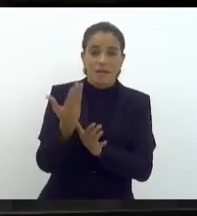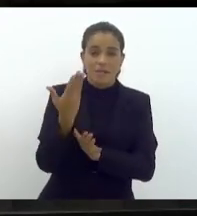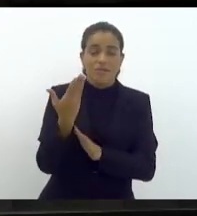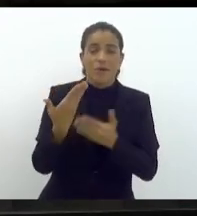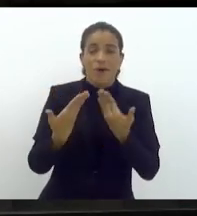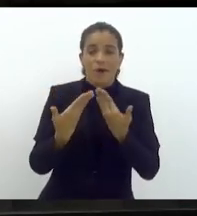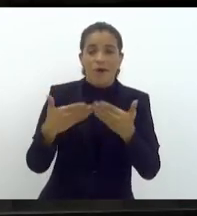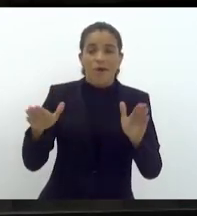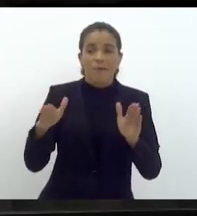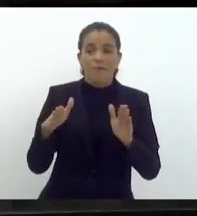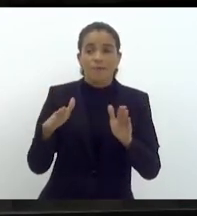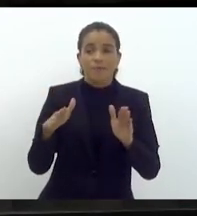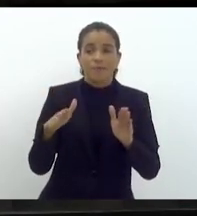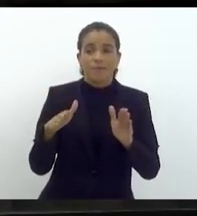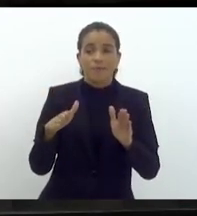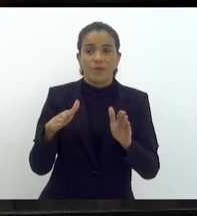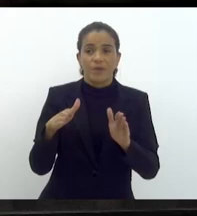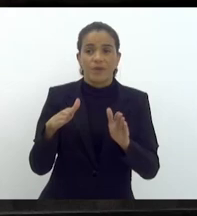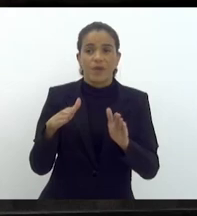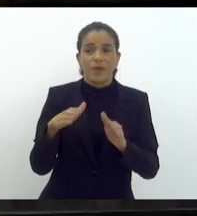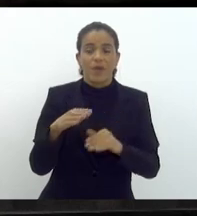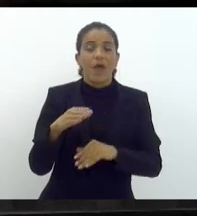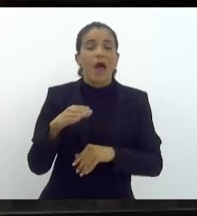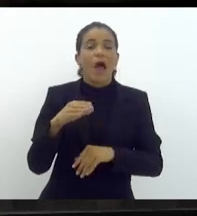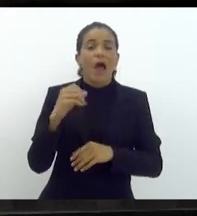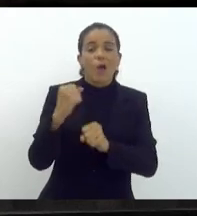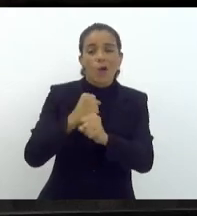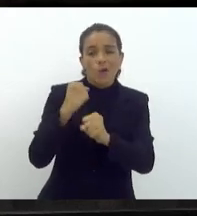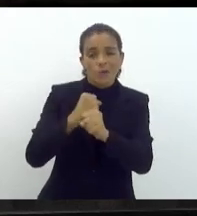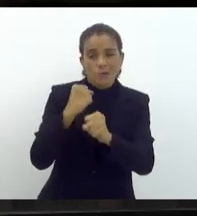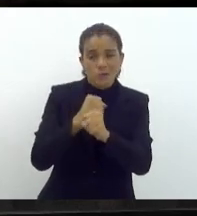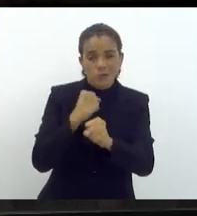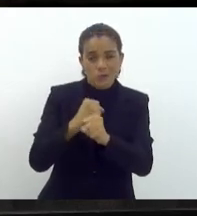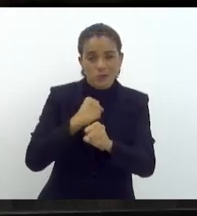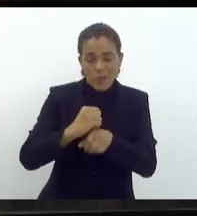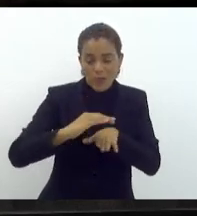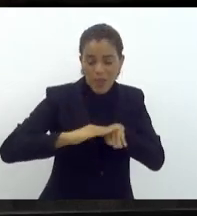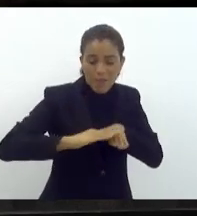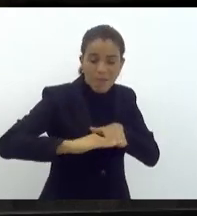a hora de início da construção da ciclovia em Nova Iguaçu, em Tinguar.